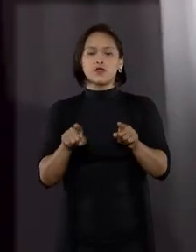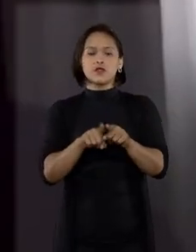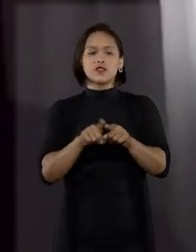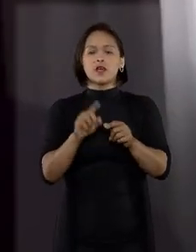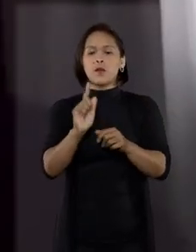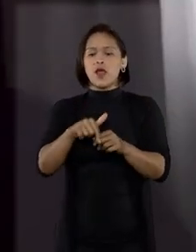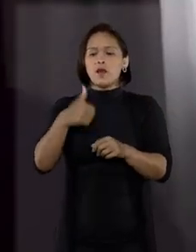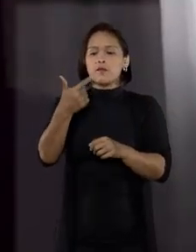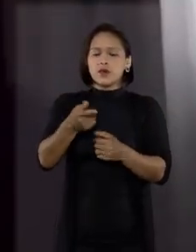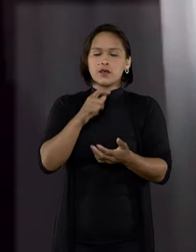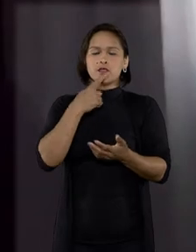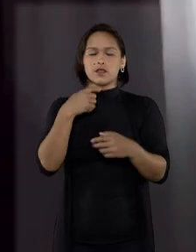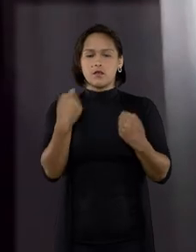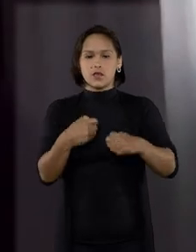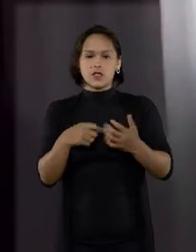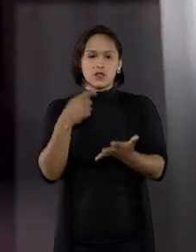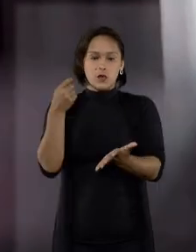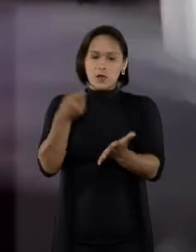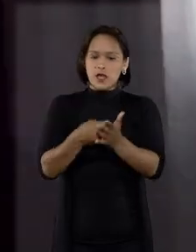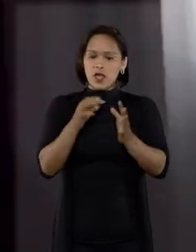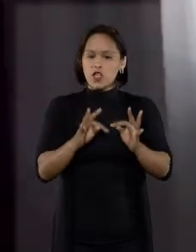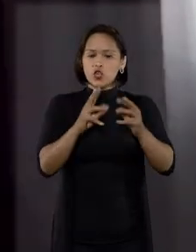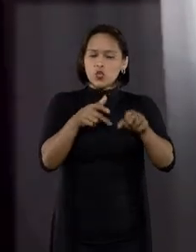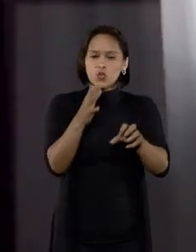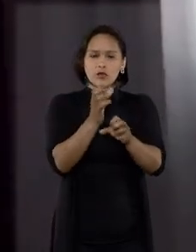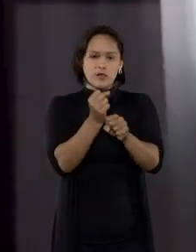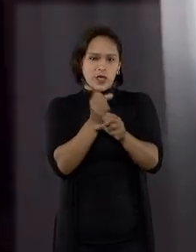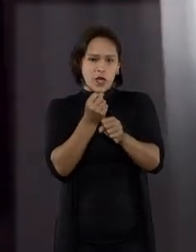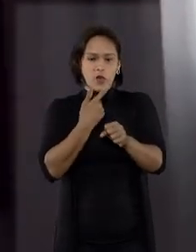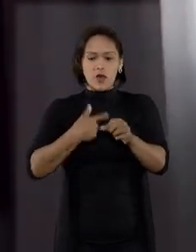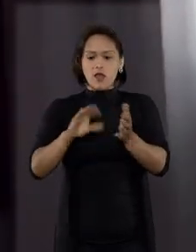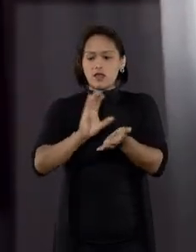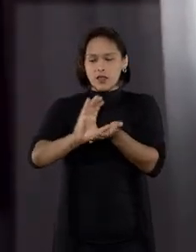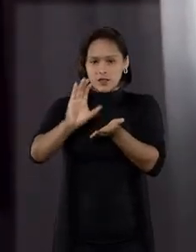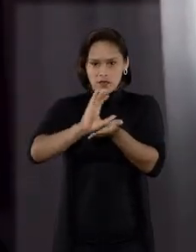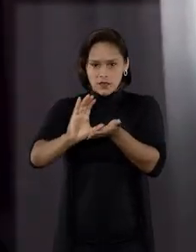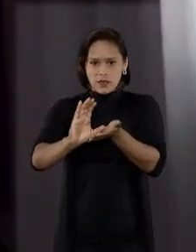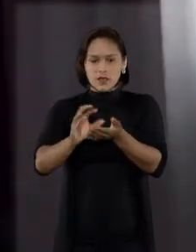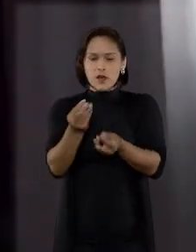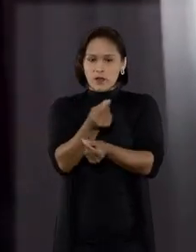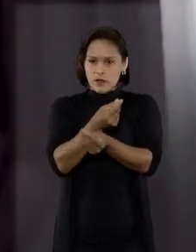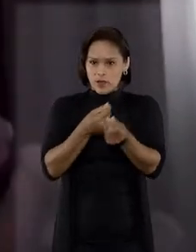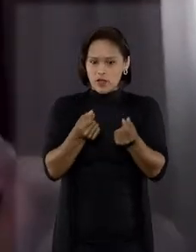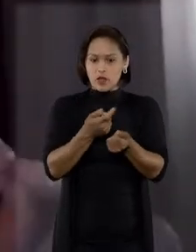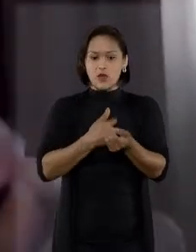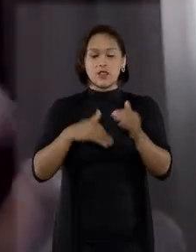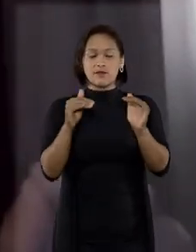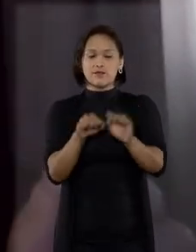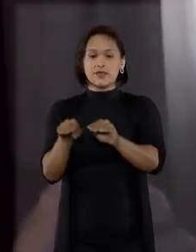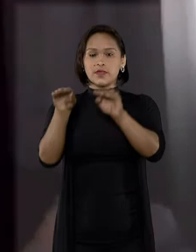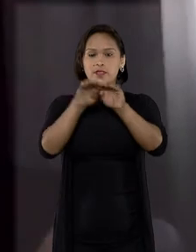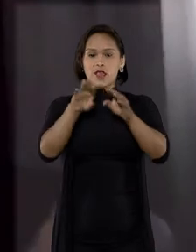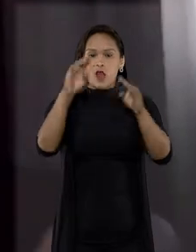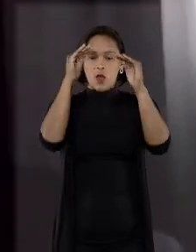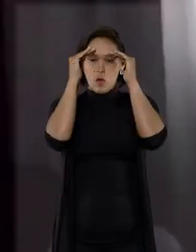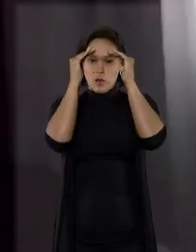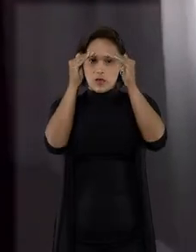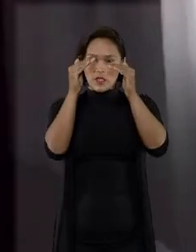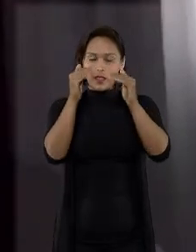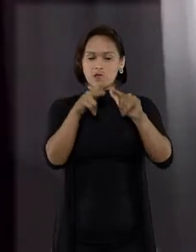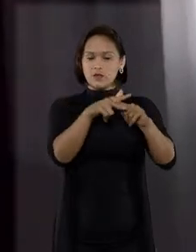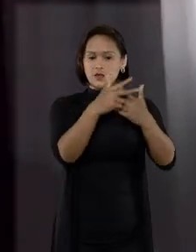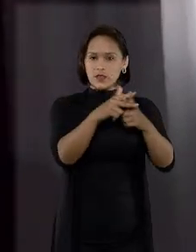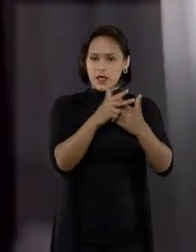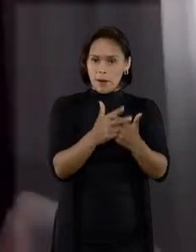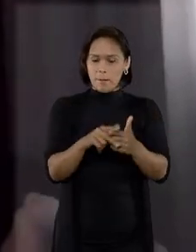extras que eu tive que pagar, enfim, tudo isso é calculado nessa indenização. E se estabelece essa obrigação de